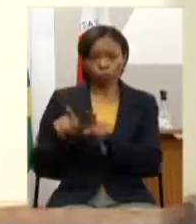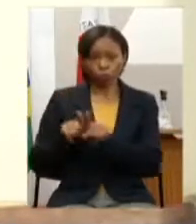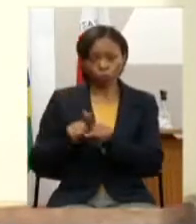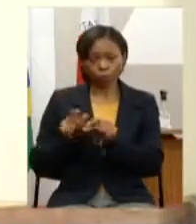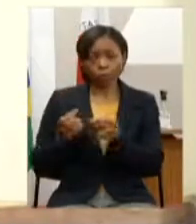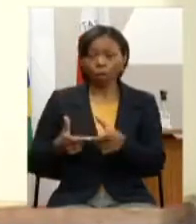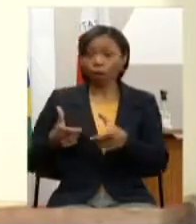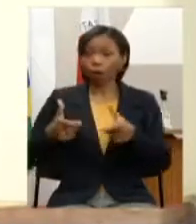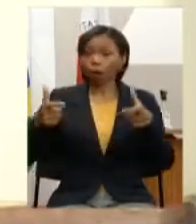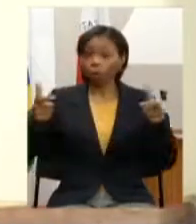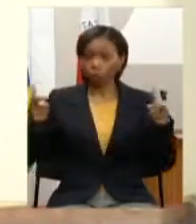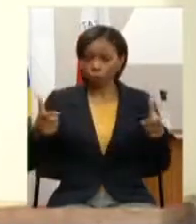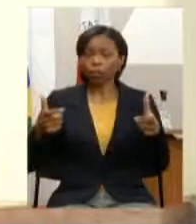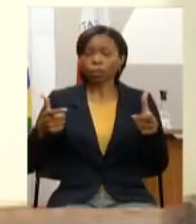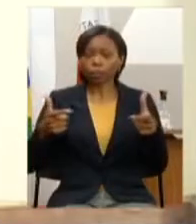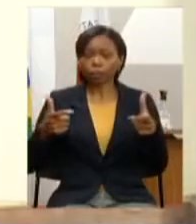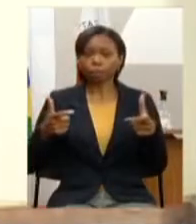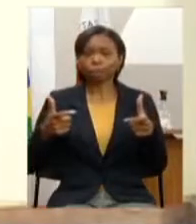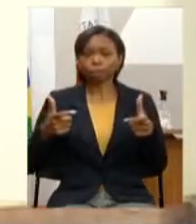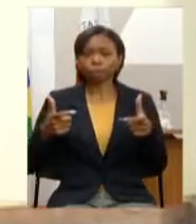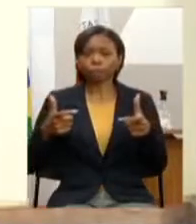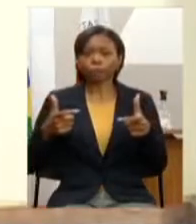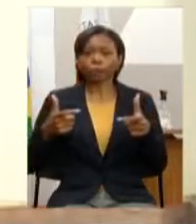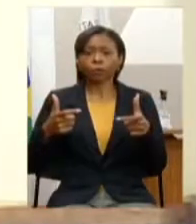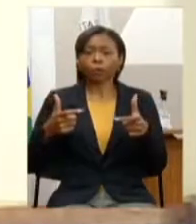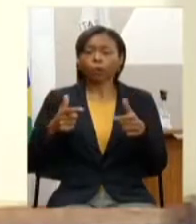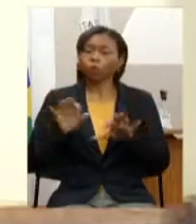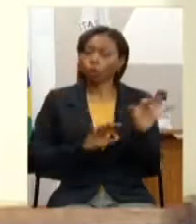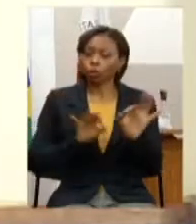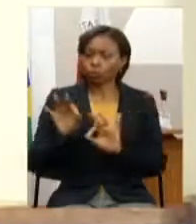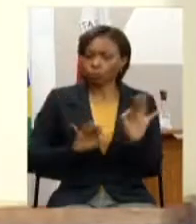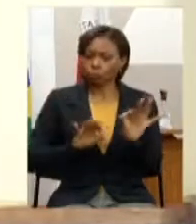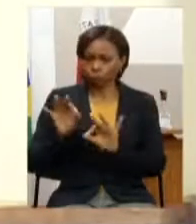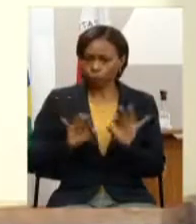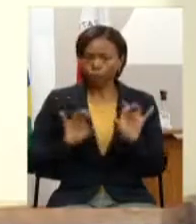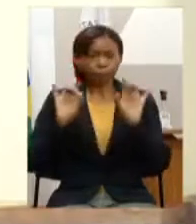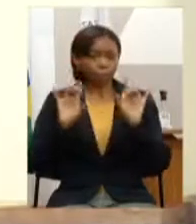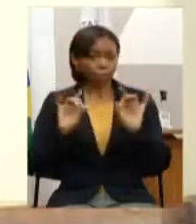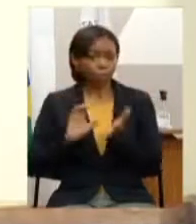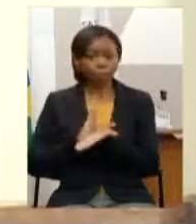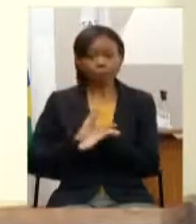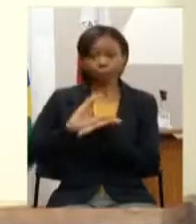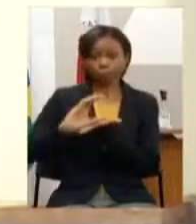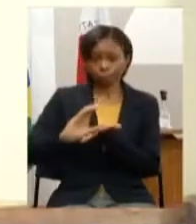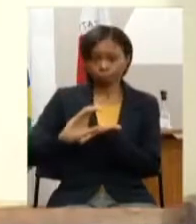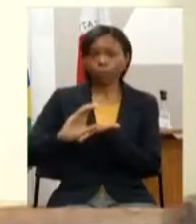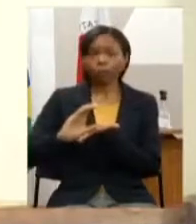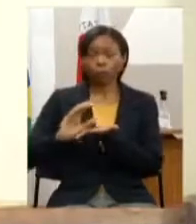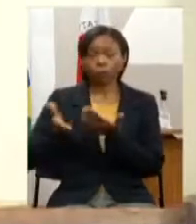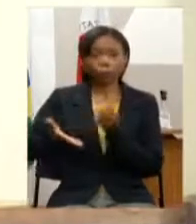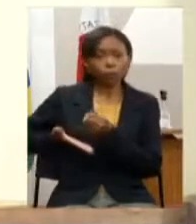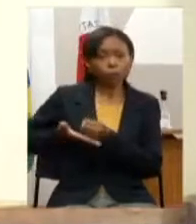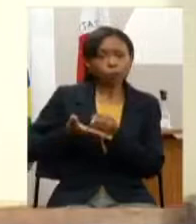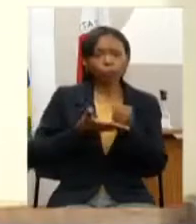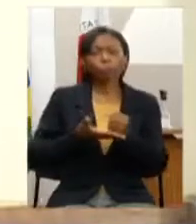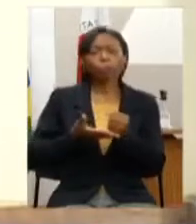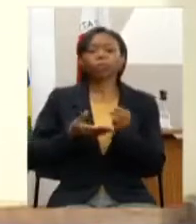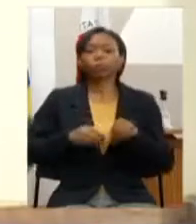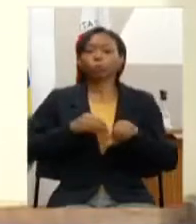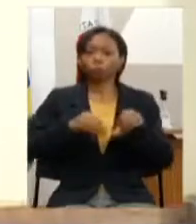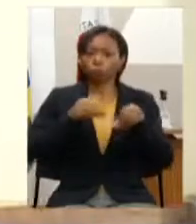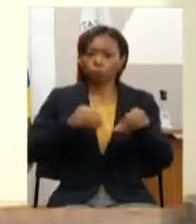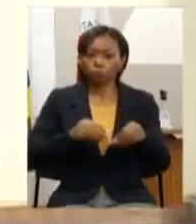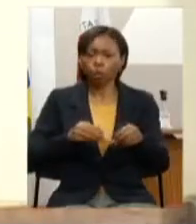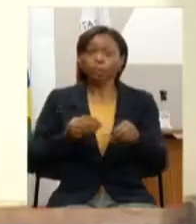APER especializada na elaboração de projetos de financiamento de empreendimentos rurais e na oferta de assistência